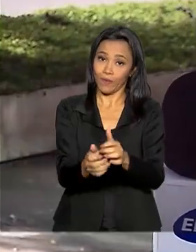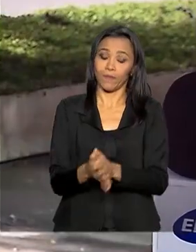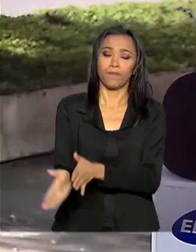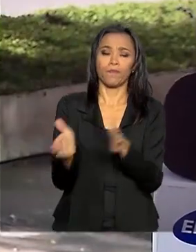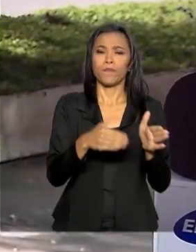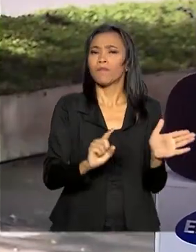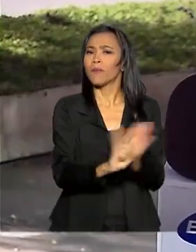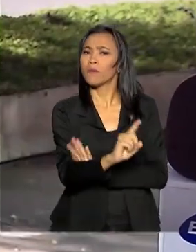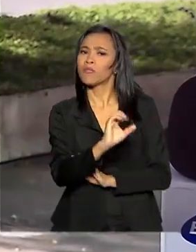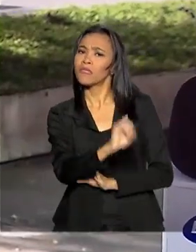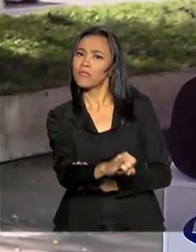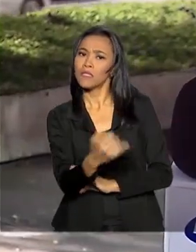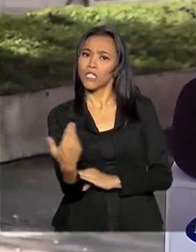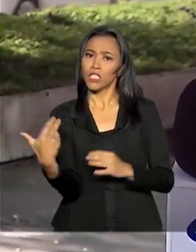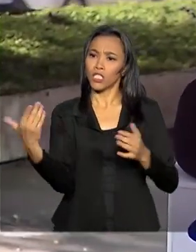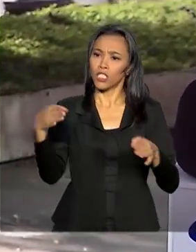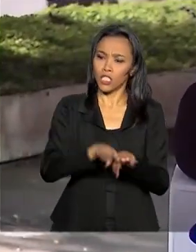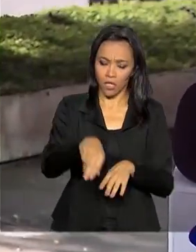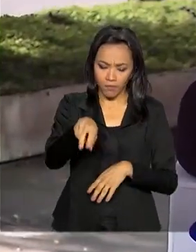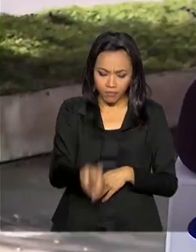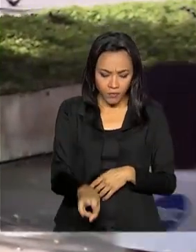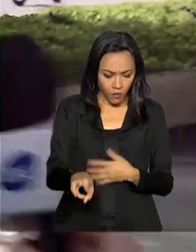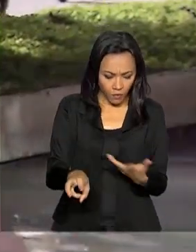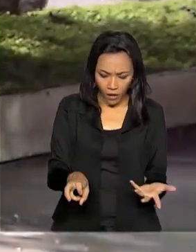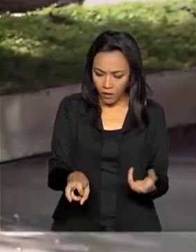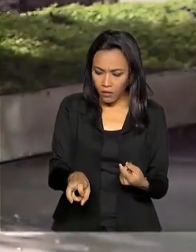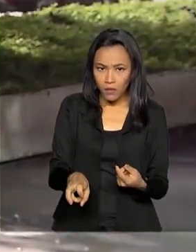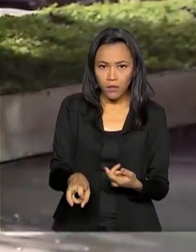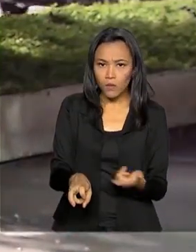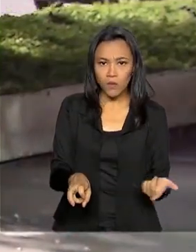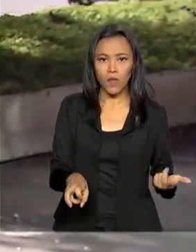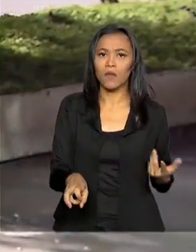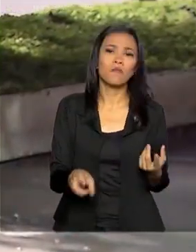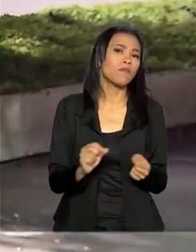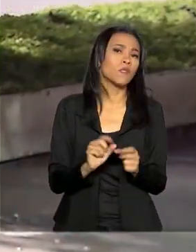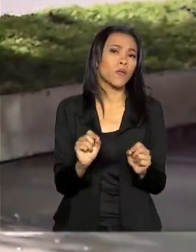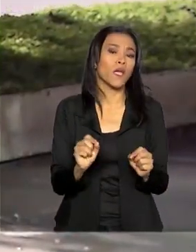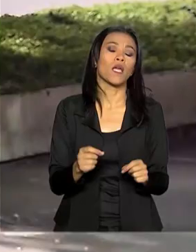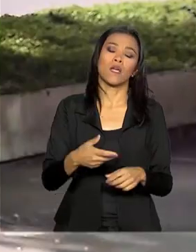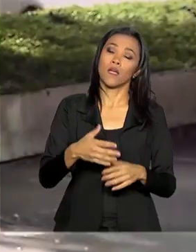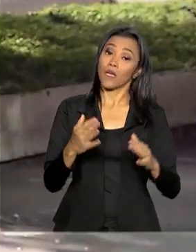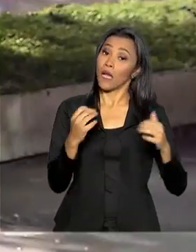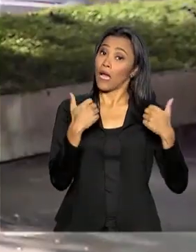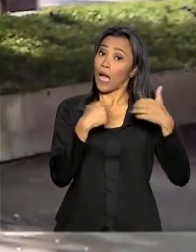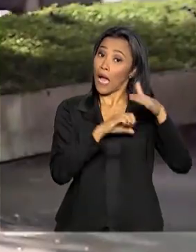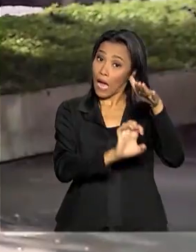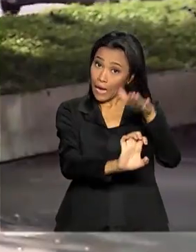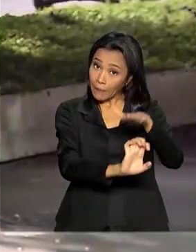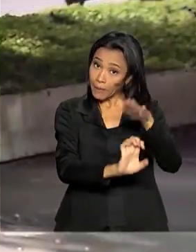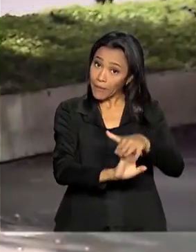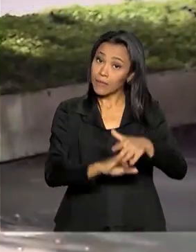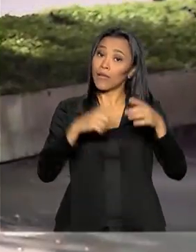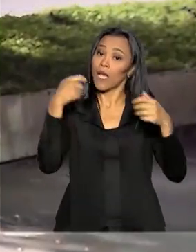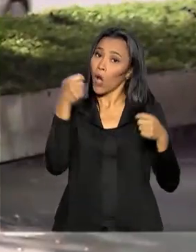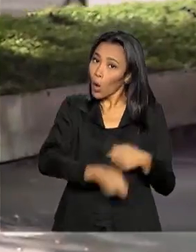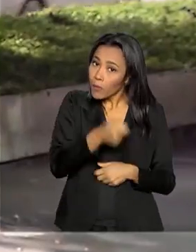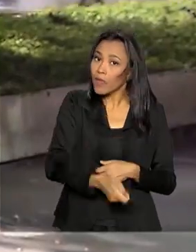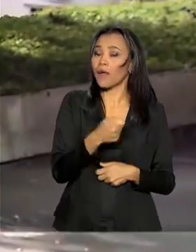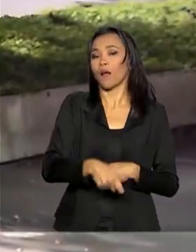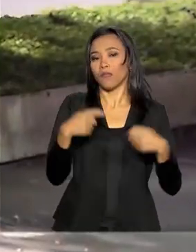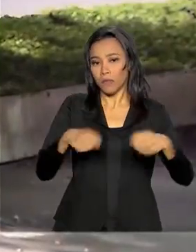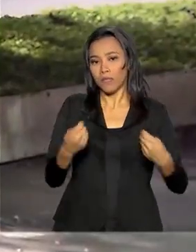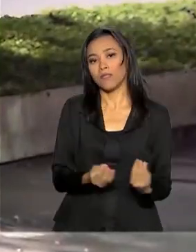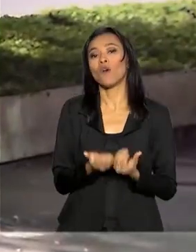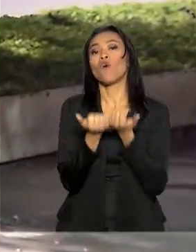para viajar e este equipamento não estiver adequado? A empresa é obrigada a colocar o ônibus em condições de